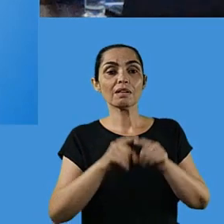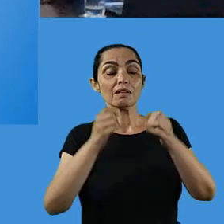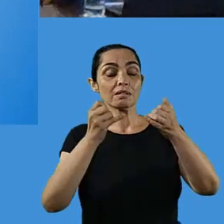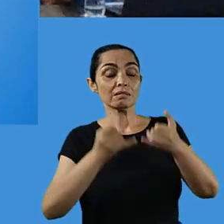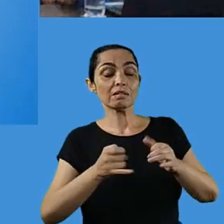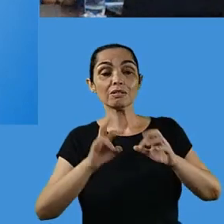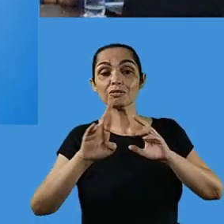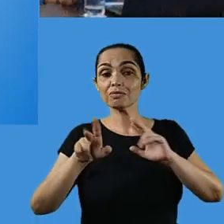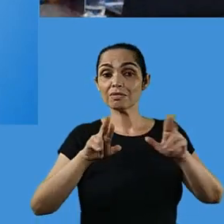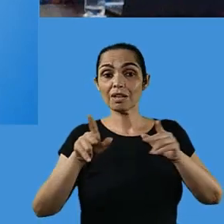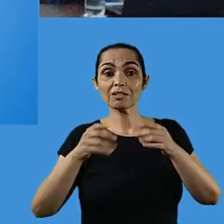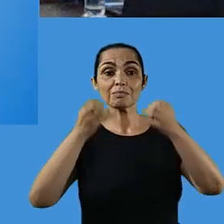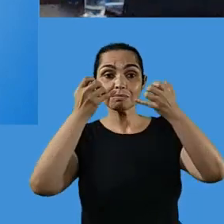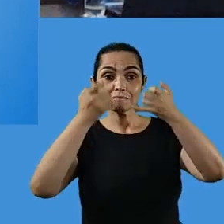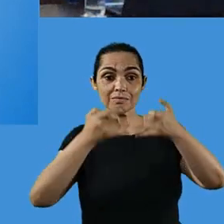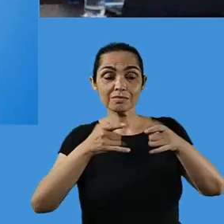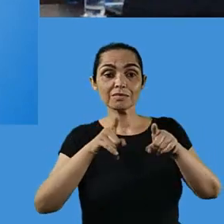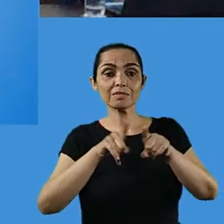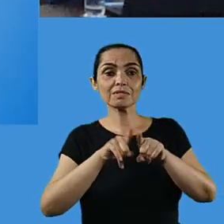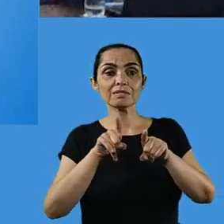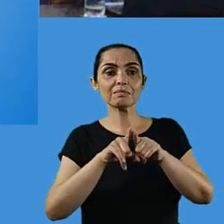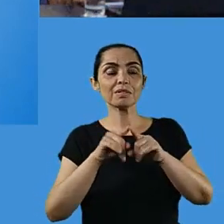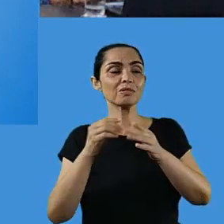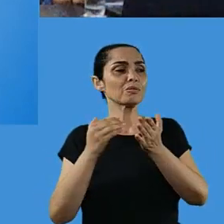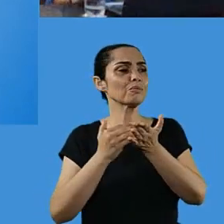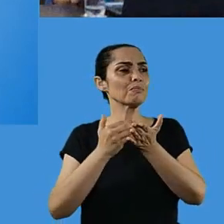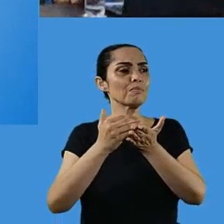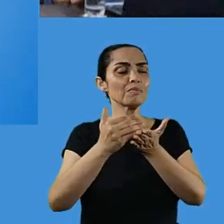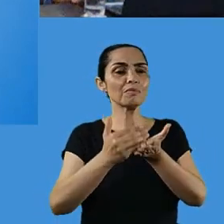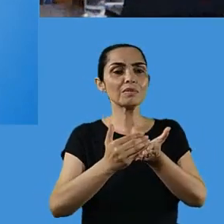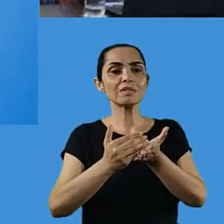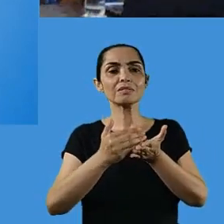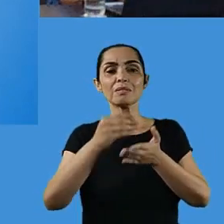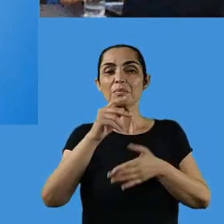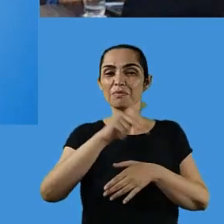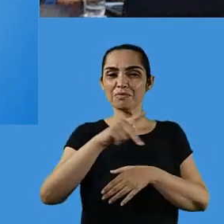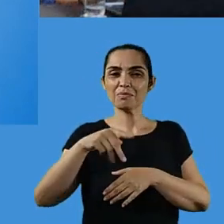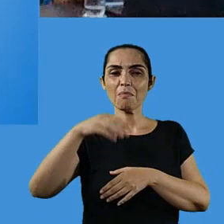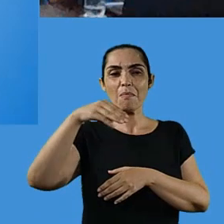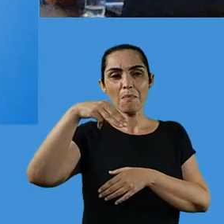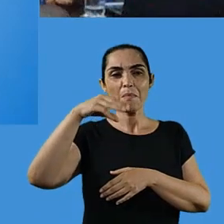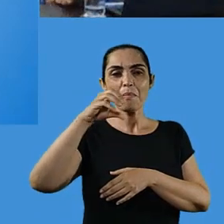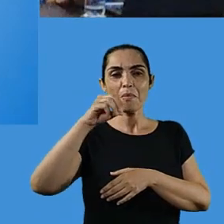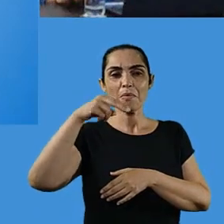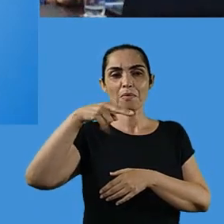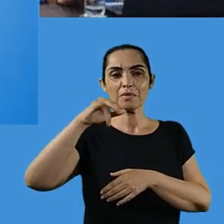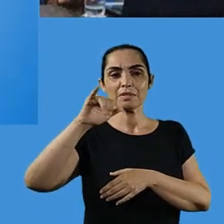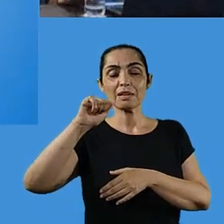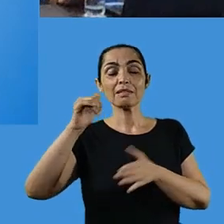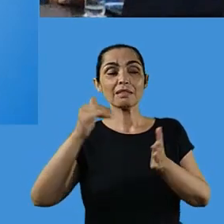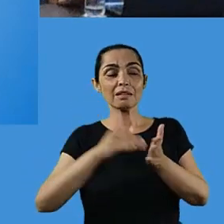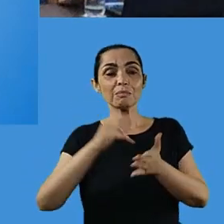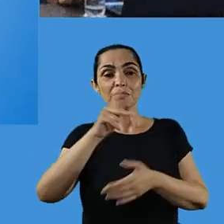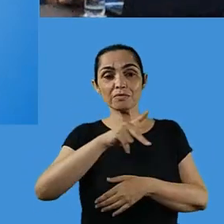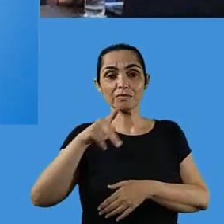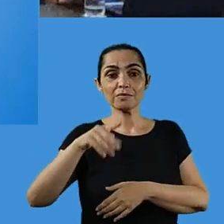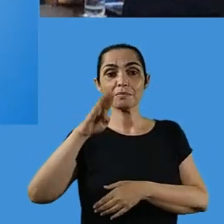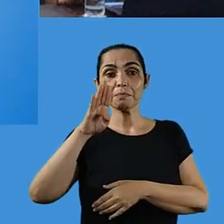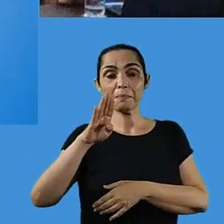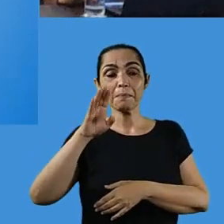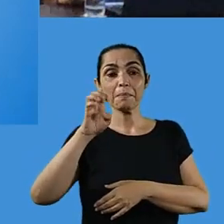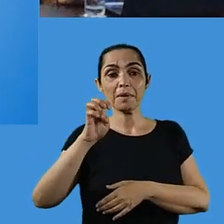todos. A minha fala não difere muito desde a professora Mônica